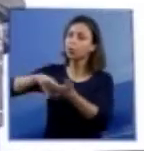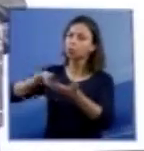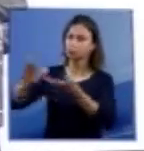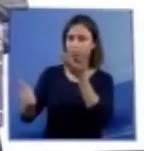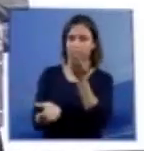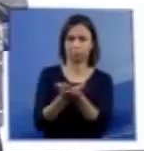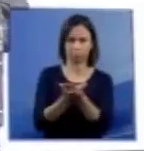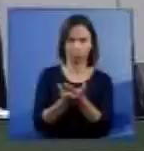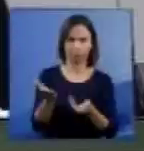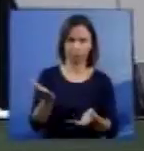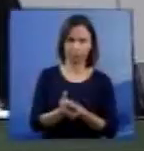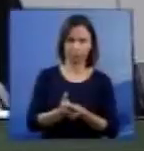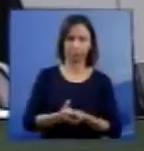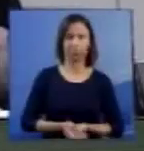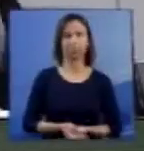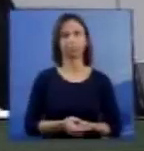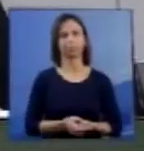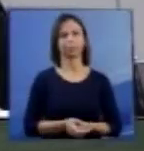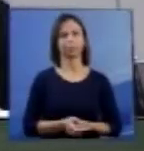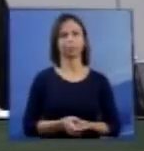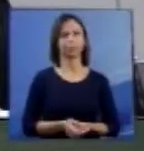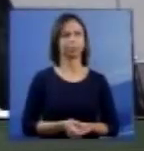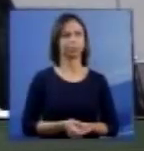similitude. Está bem, está bem.